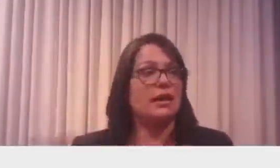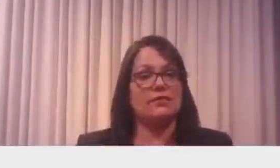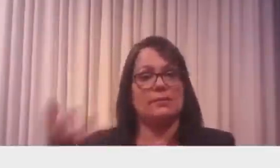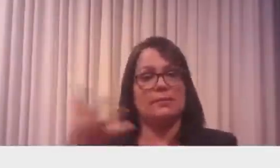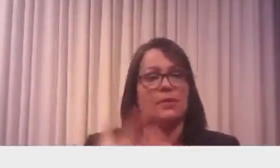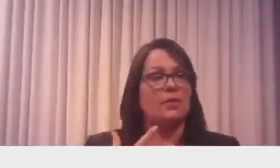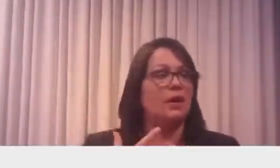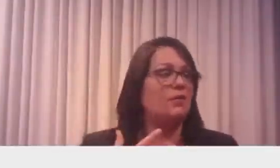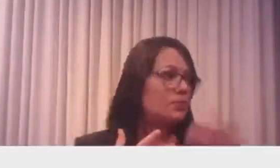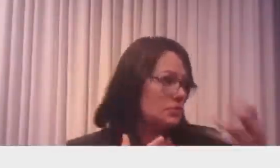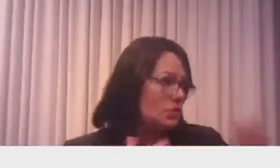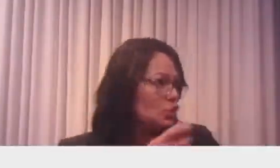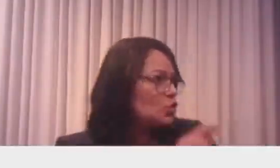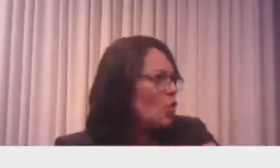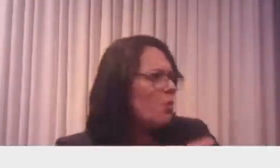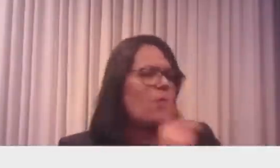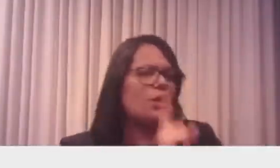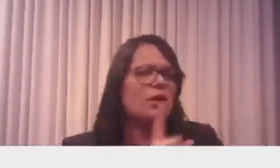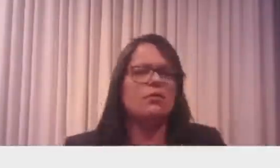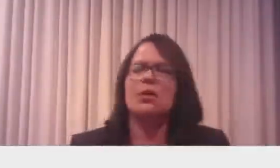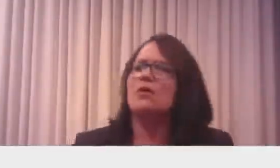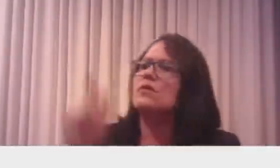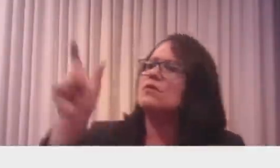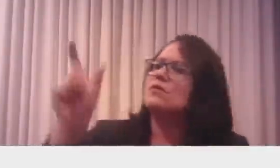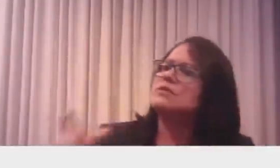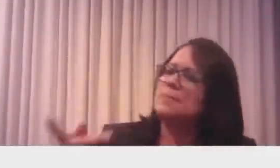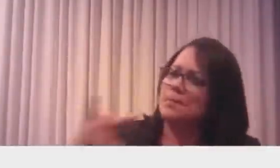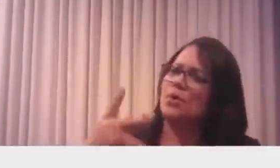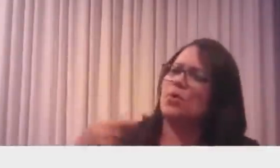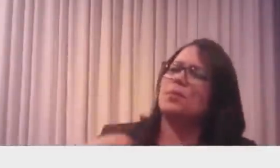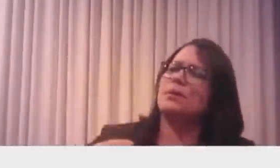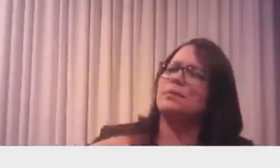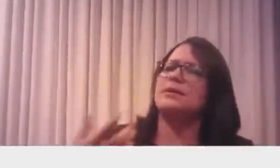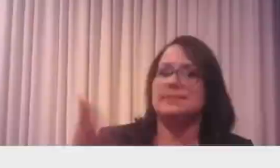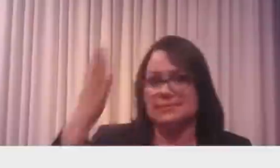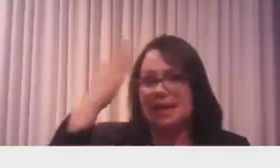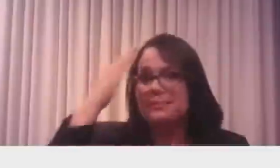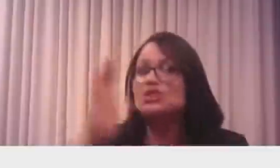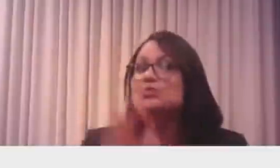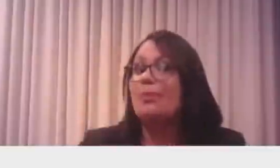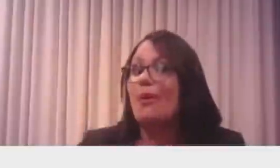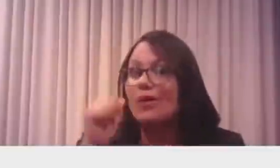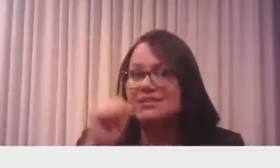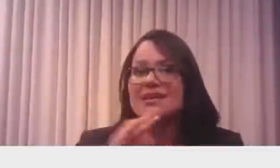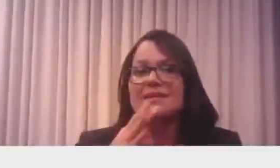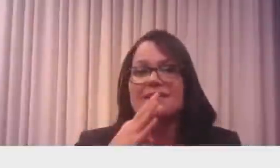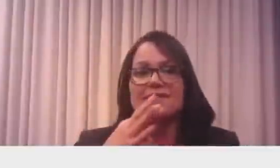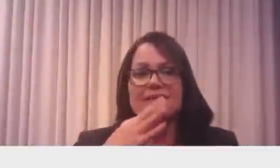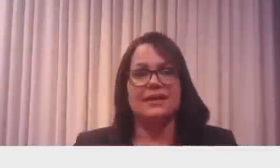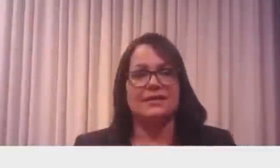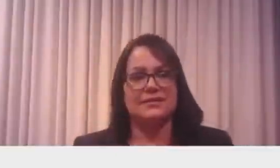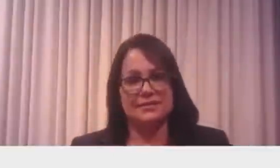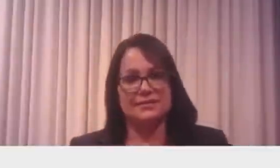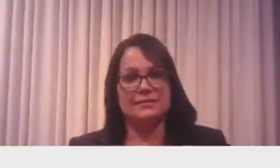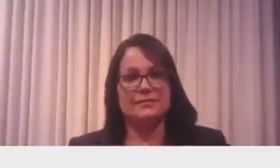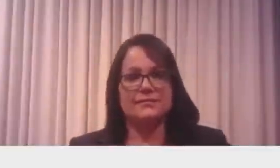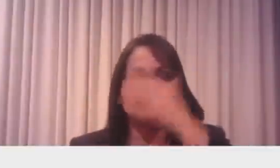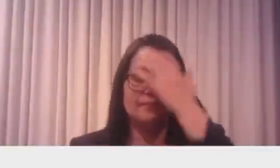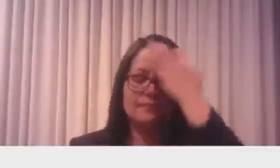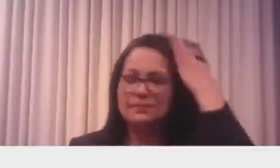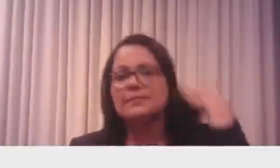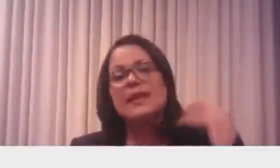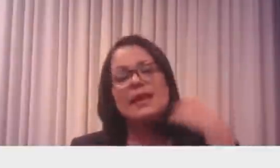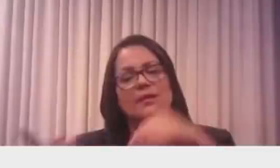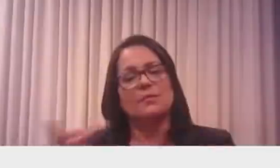toma ou não toma vacina. Eu falei para ela, você veio conversar comigo, sabe como é que é a esposa, né? Quem tem esposa sabe como é que é, né? Ela veio